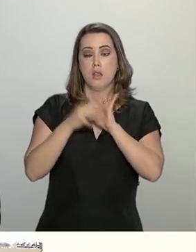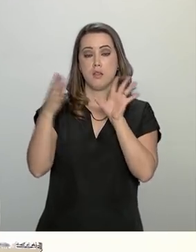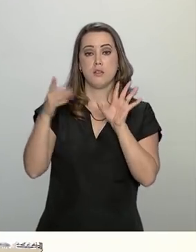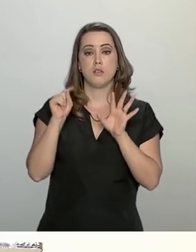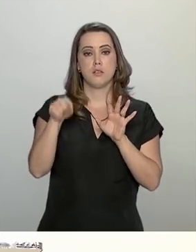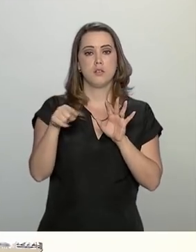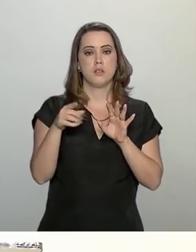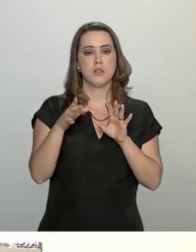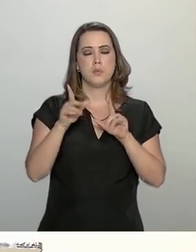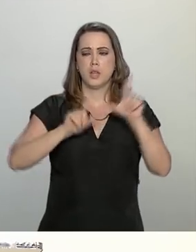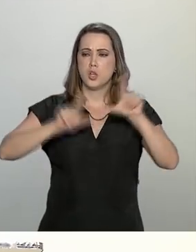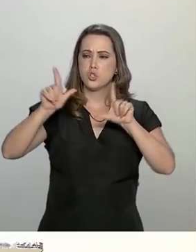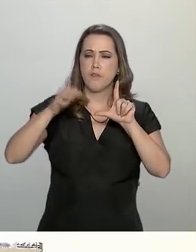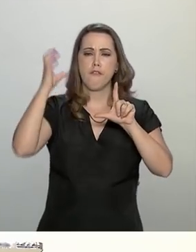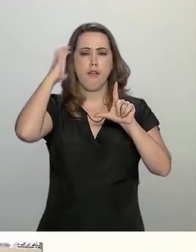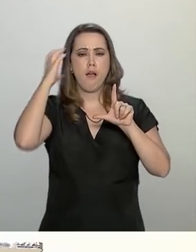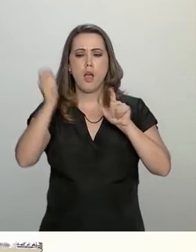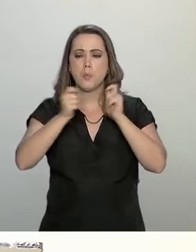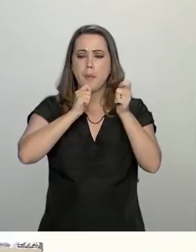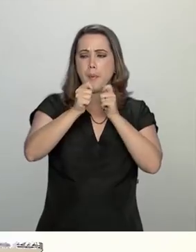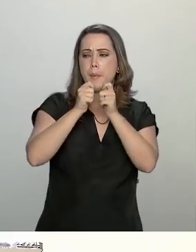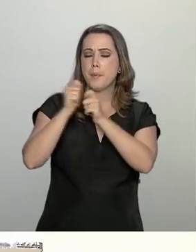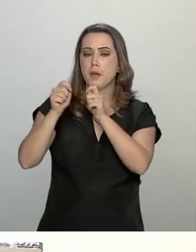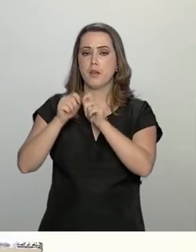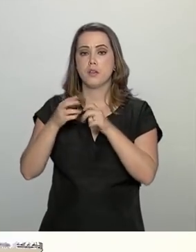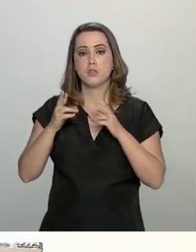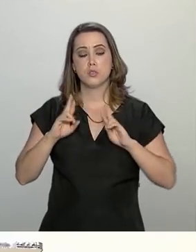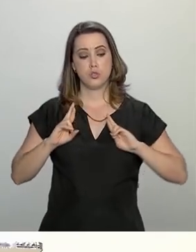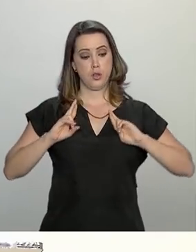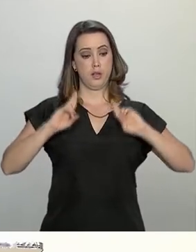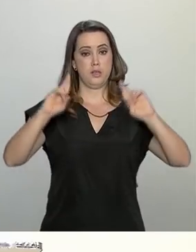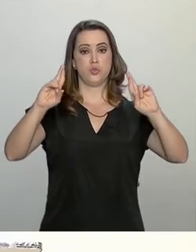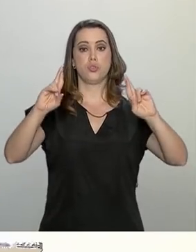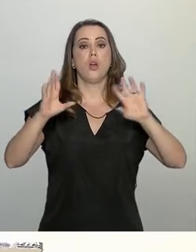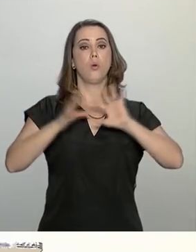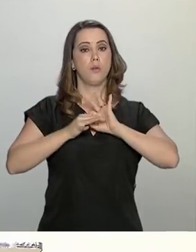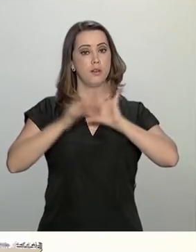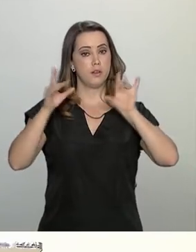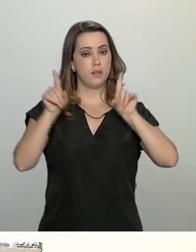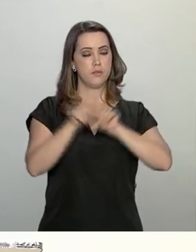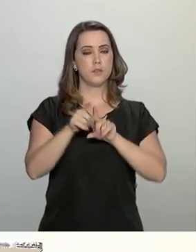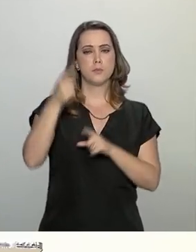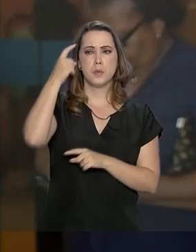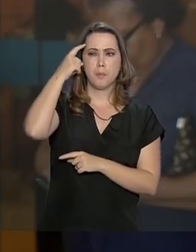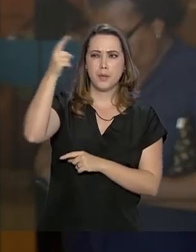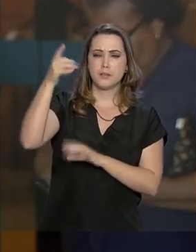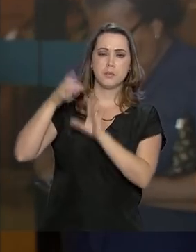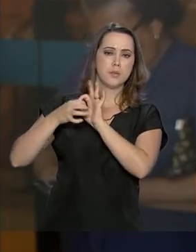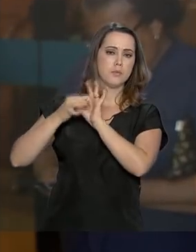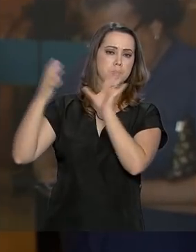de imprensa, de manifestação religiosa e de pensamento.